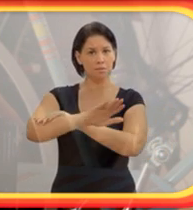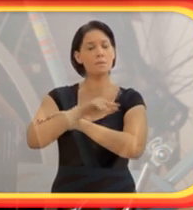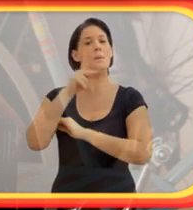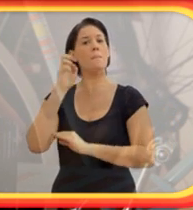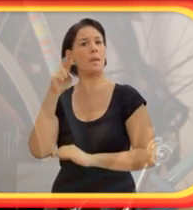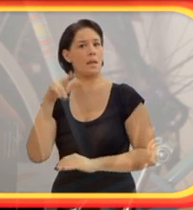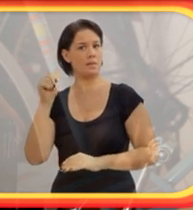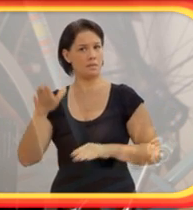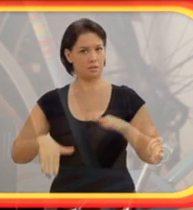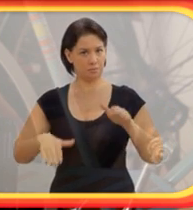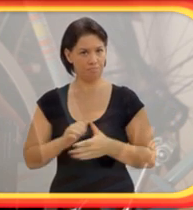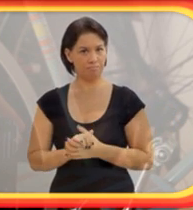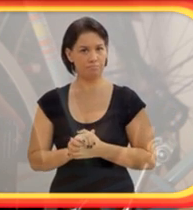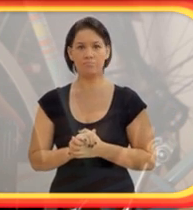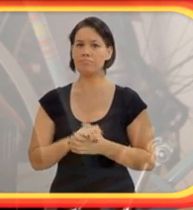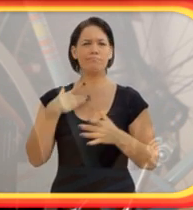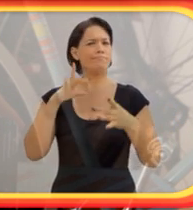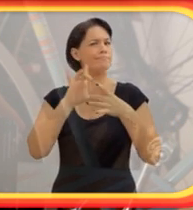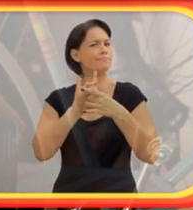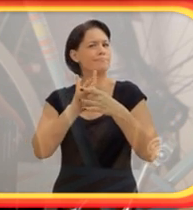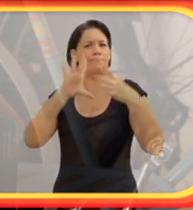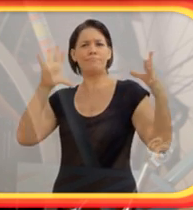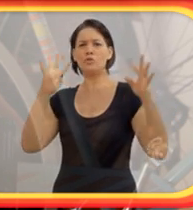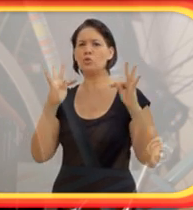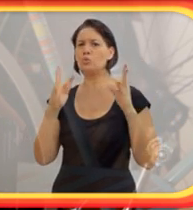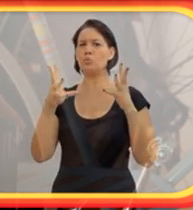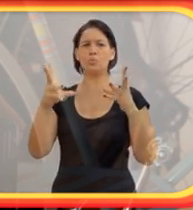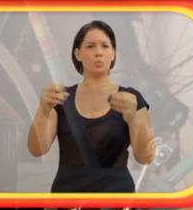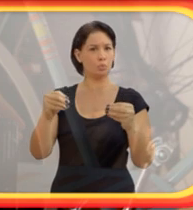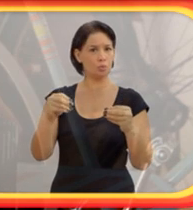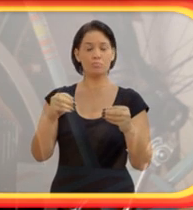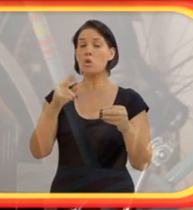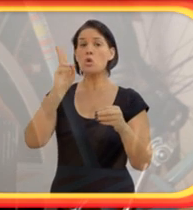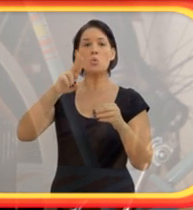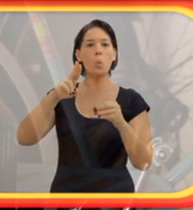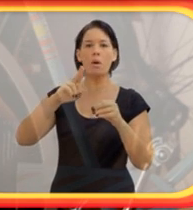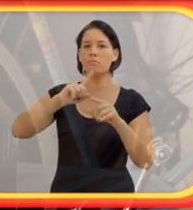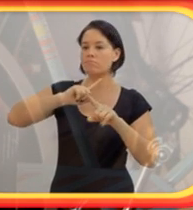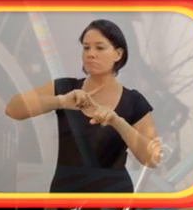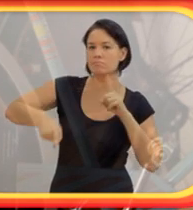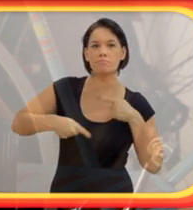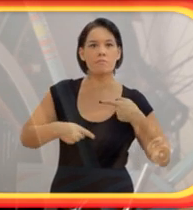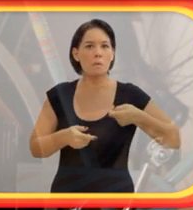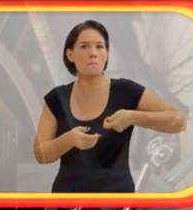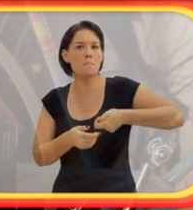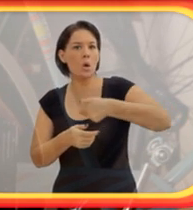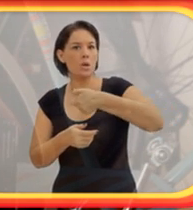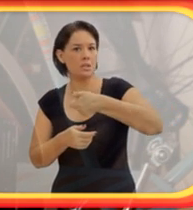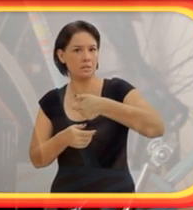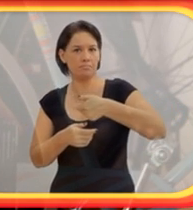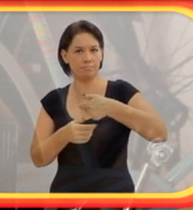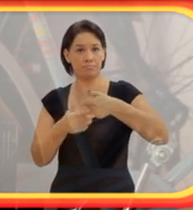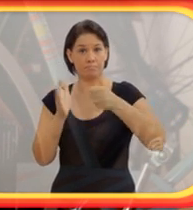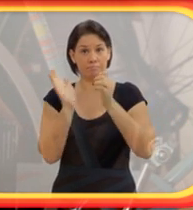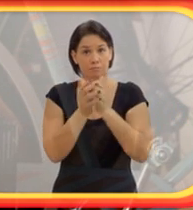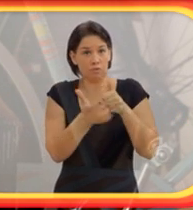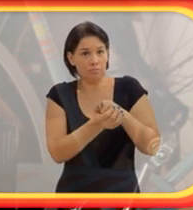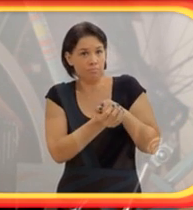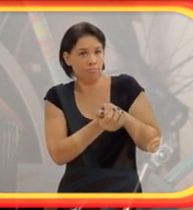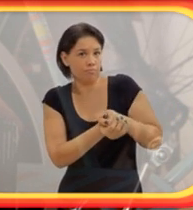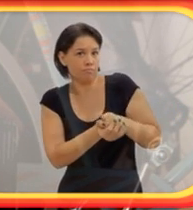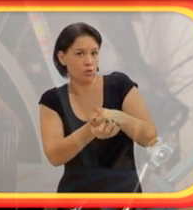enxergar, eu sou totalmente tetraplético. Deficiência dos dois braços e das duas pernas. Minha mãe tentou me matricular numa escola estadual e